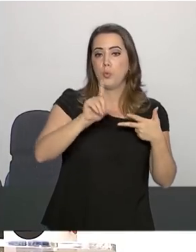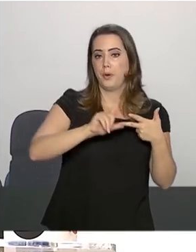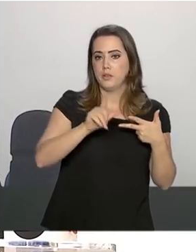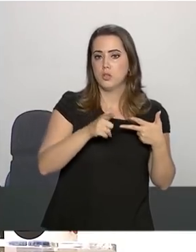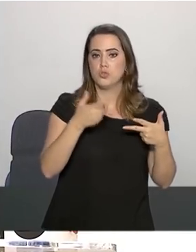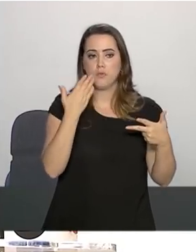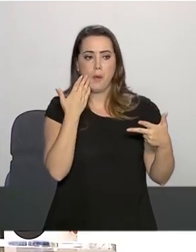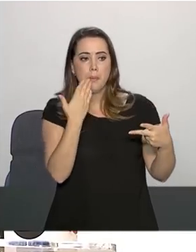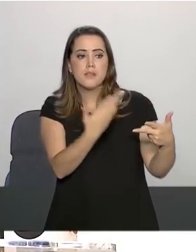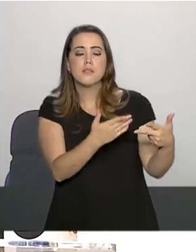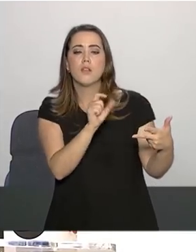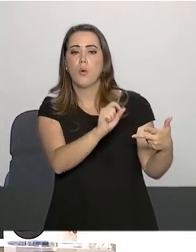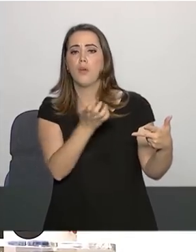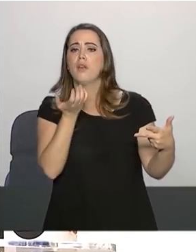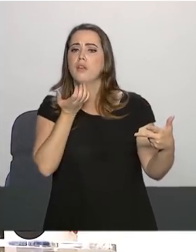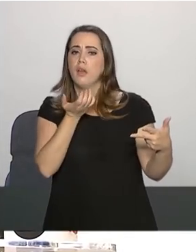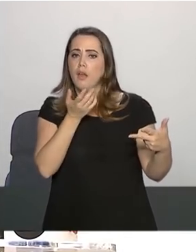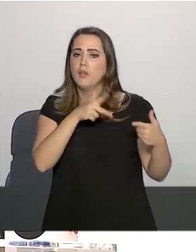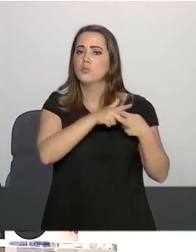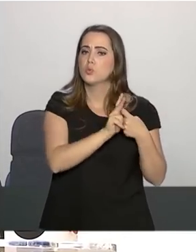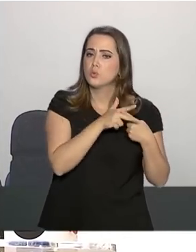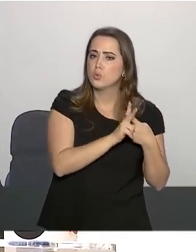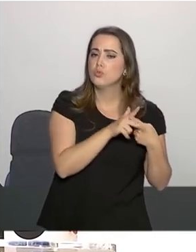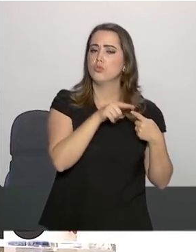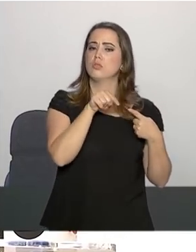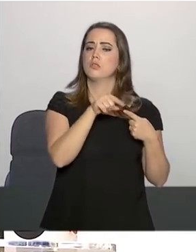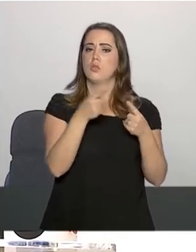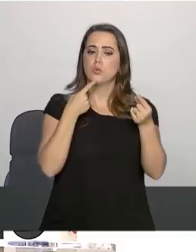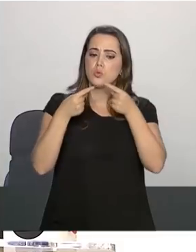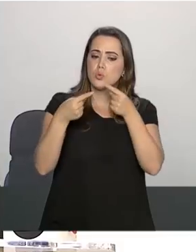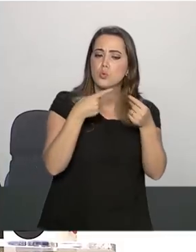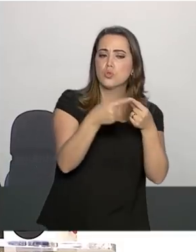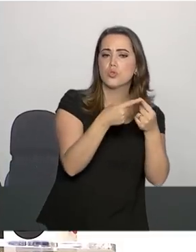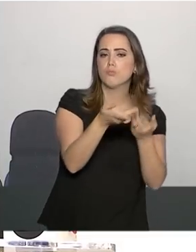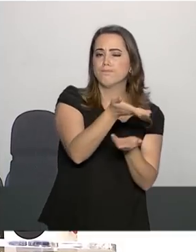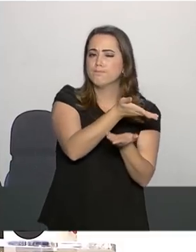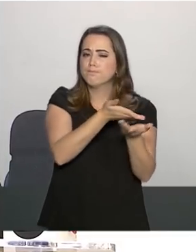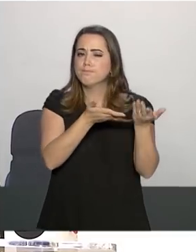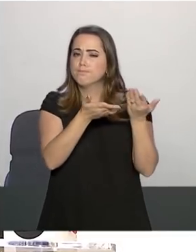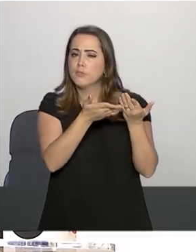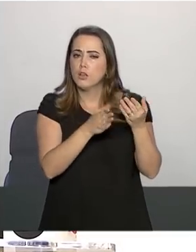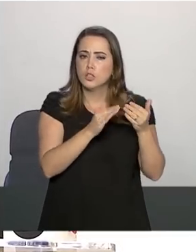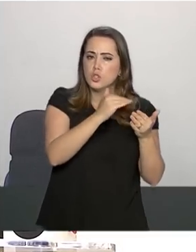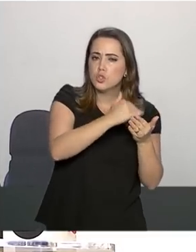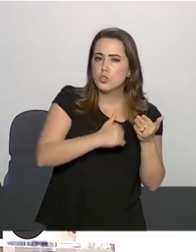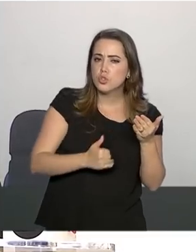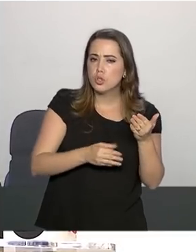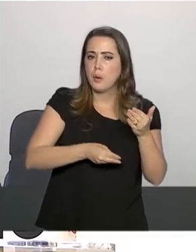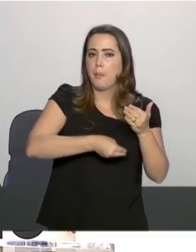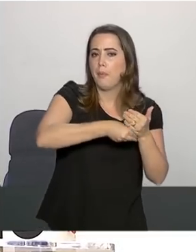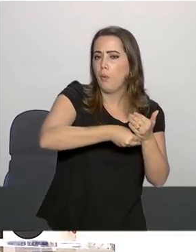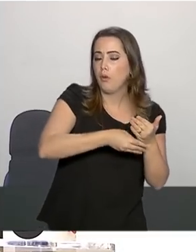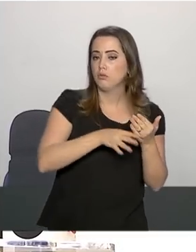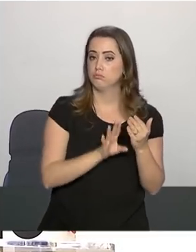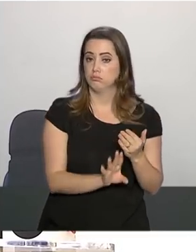Ajustando, discutindo, ponderando. O processo decisório de um tema tão